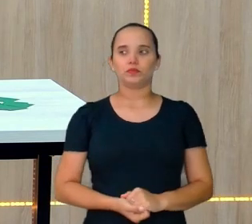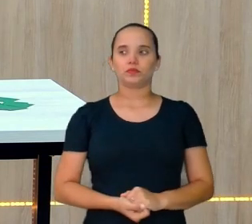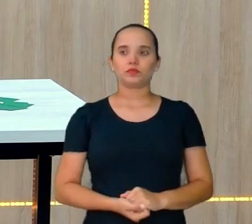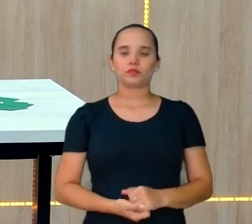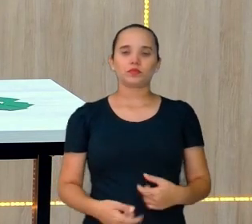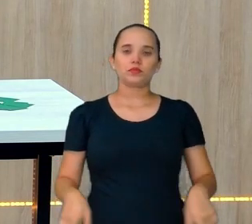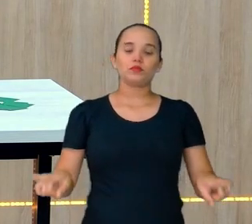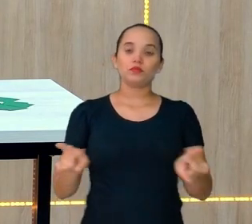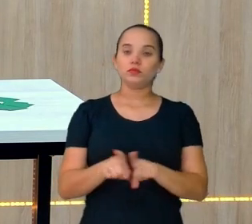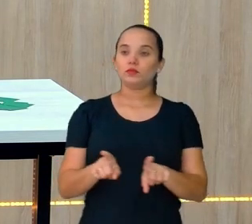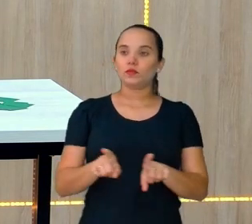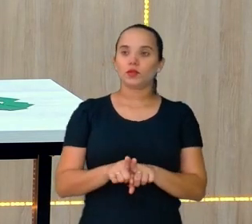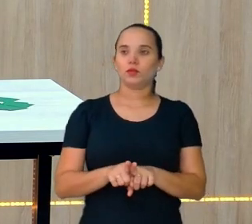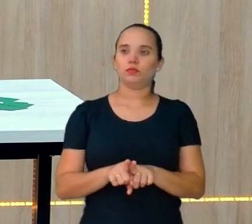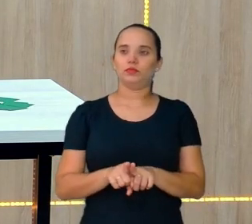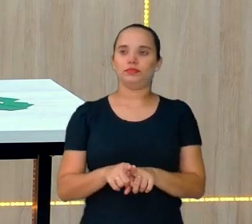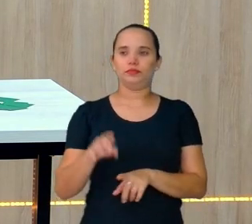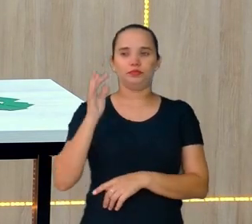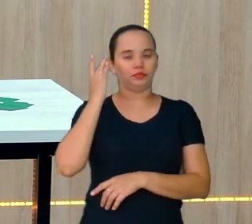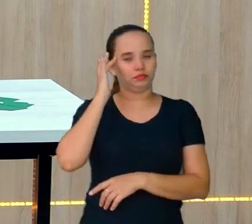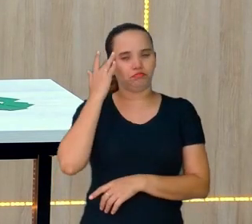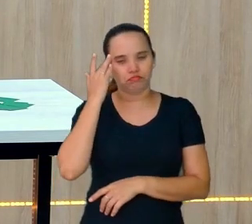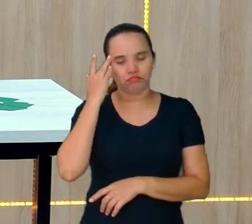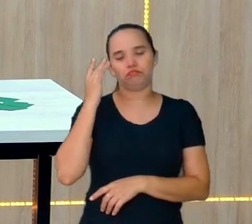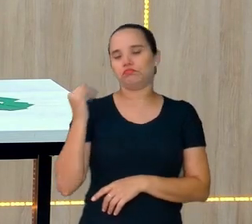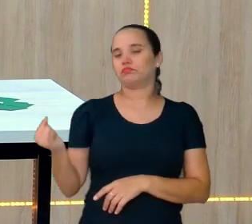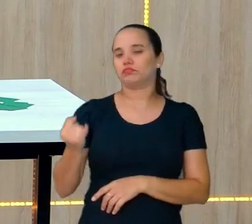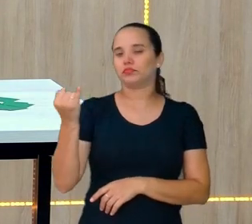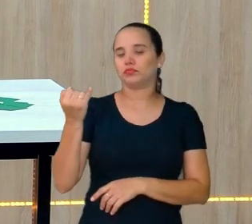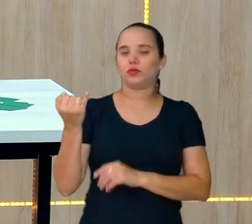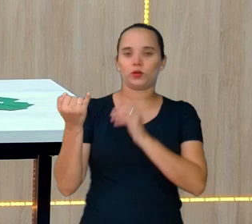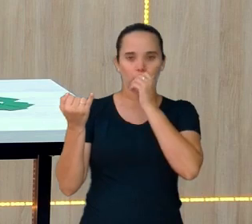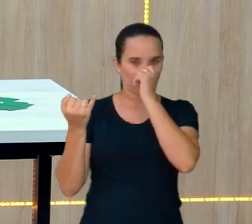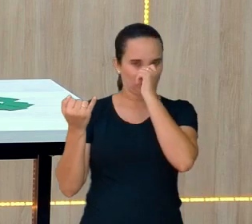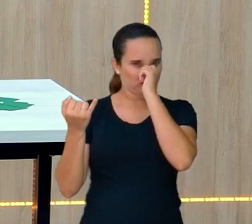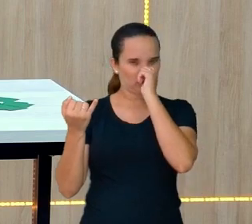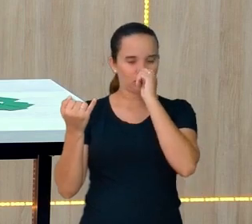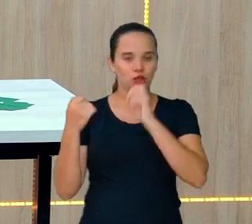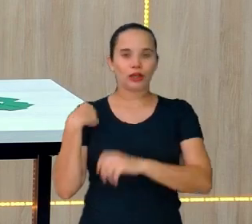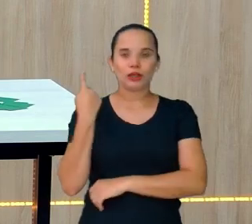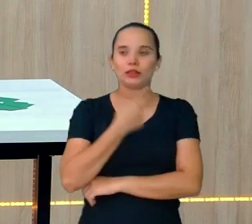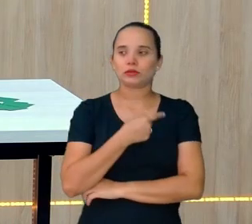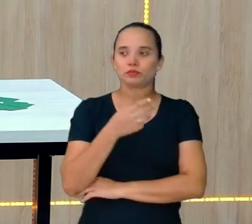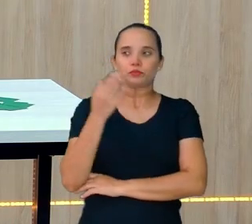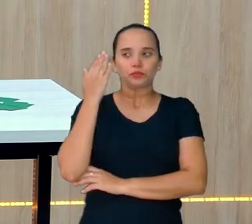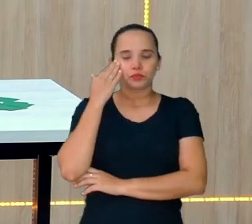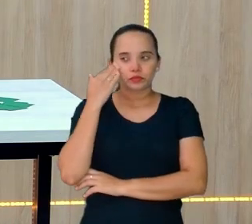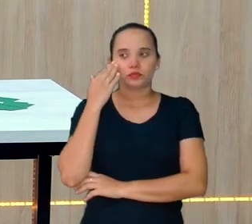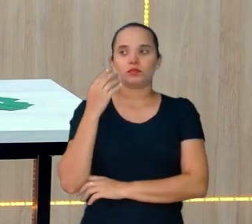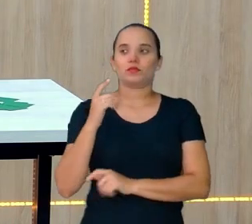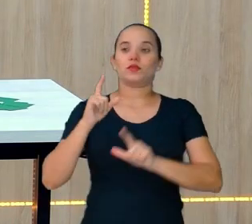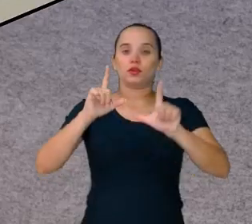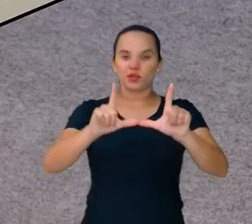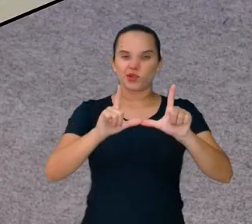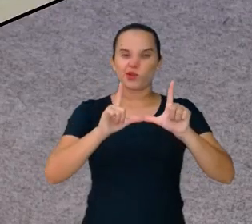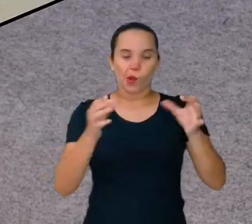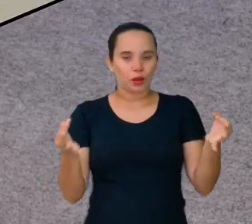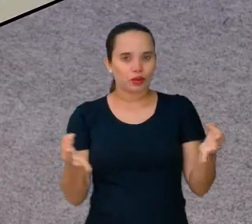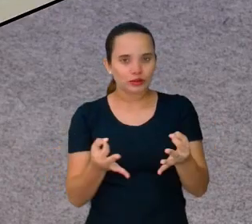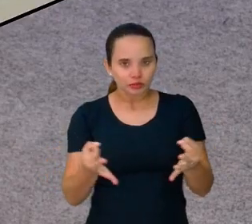E eu acho que é importante aqui ver os quadrados perfeitos.